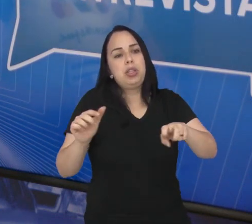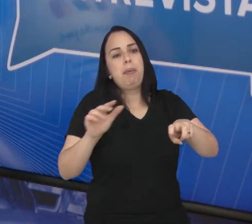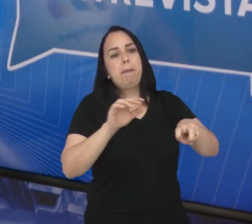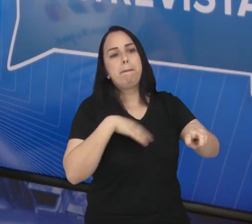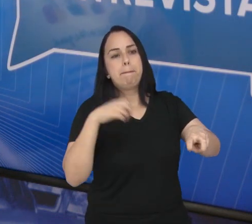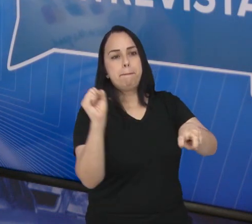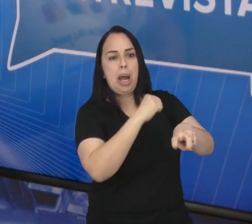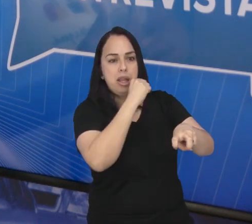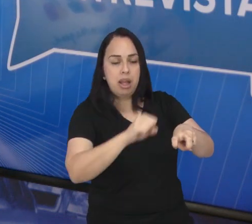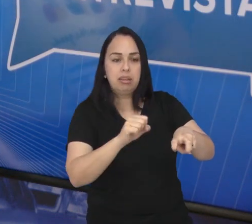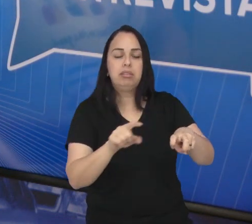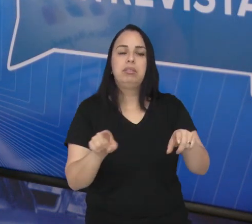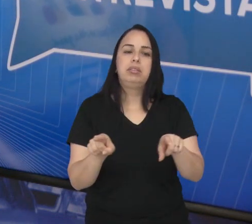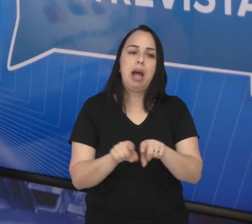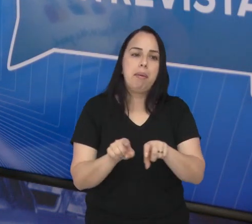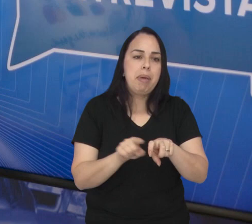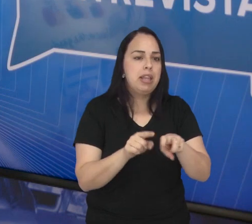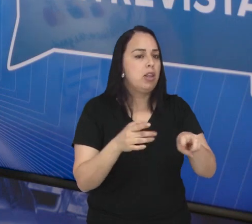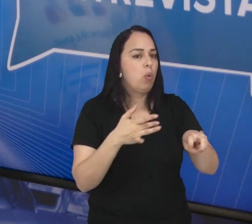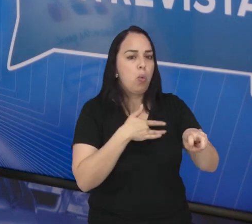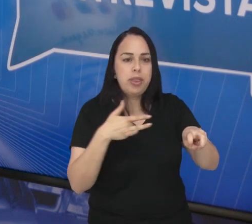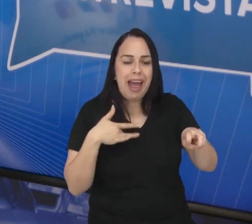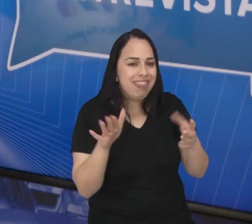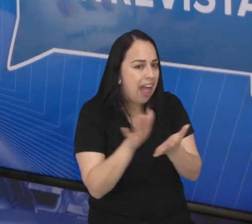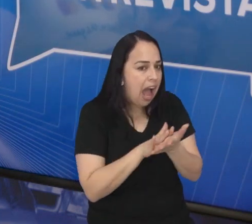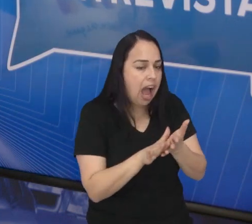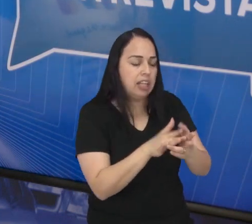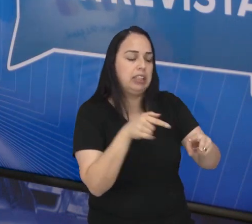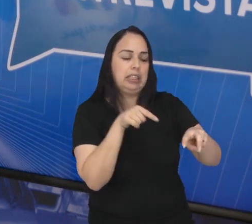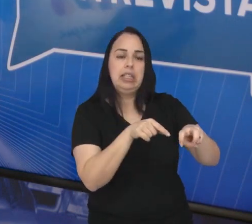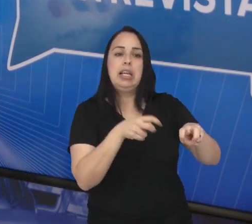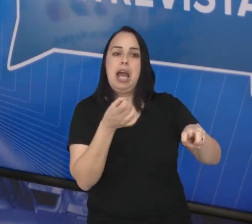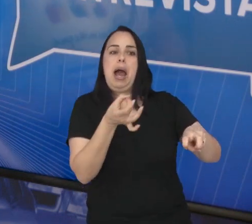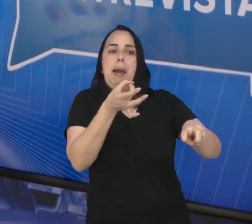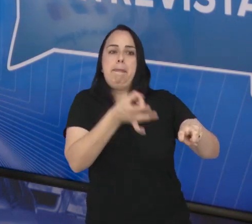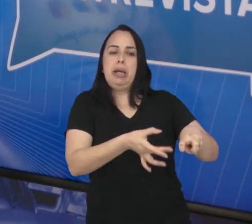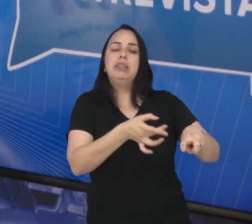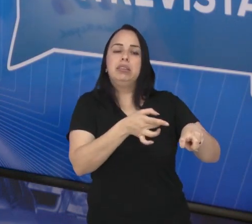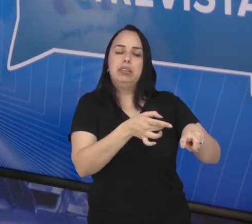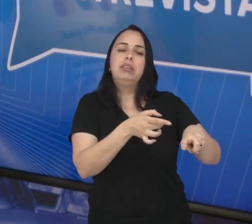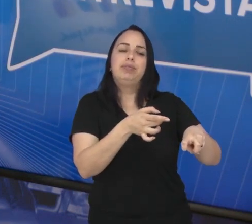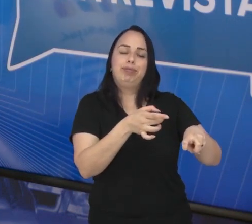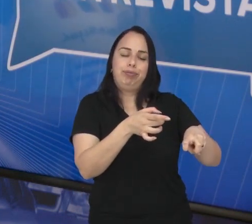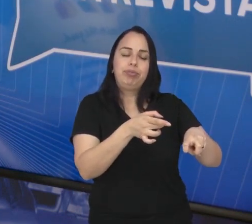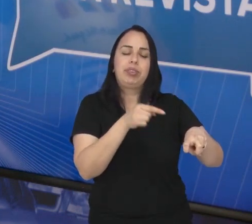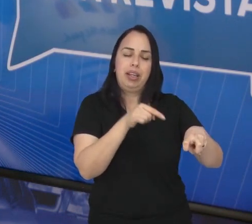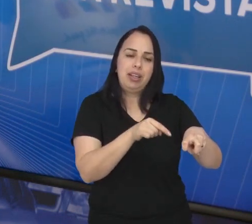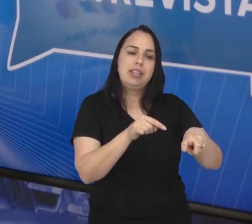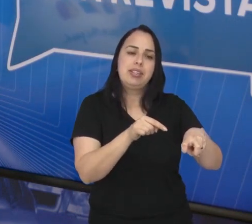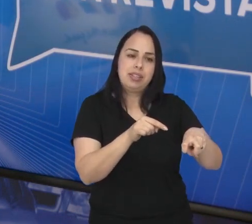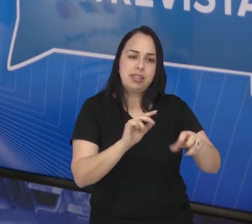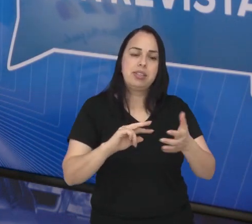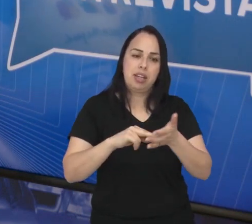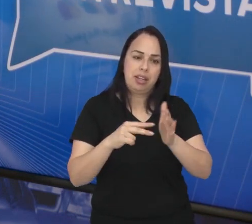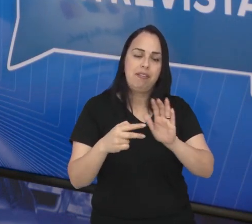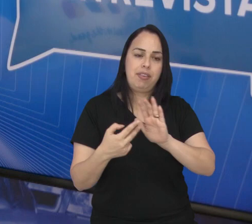-tratos. Assim como negligenciar a saúde do animal, o abandono é considerado